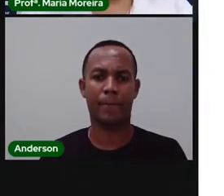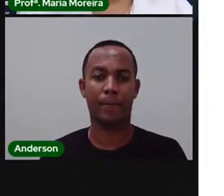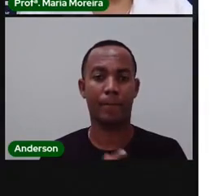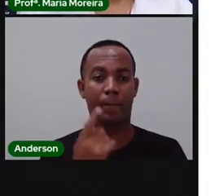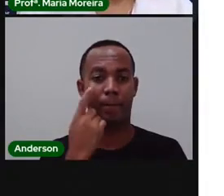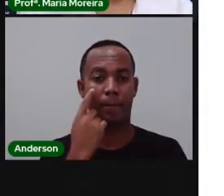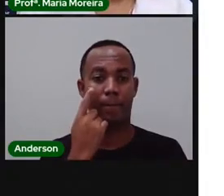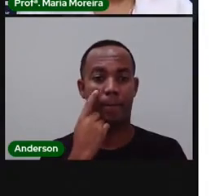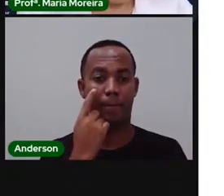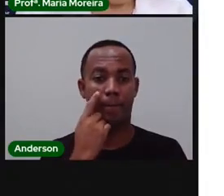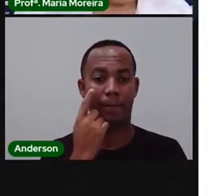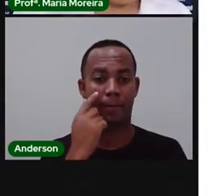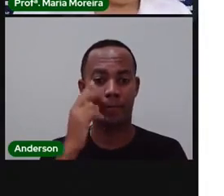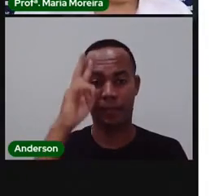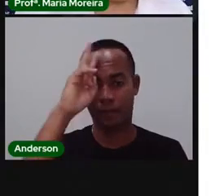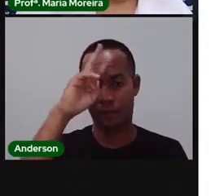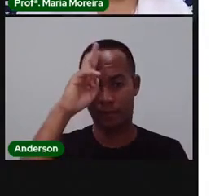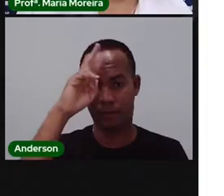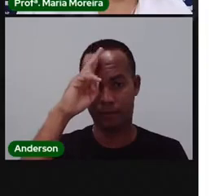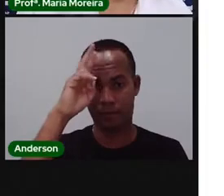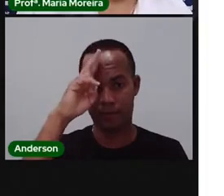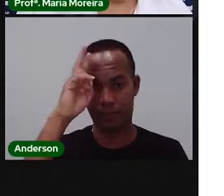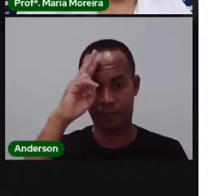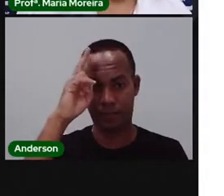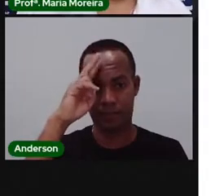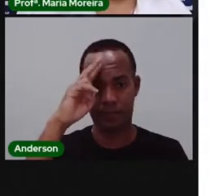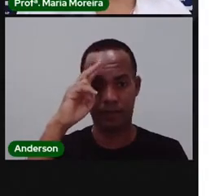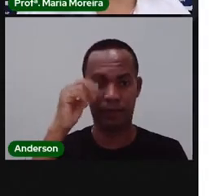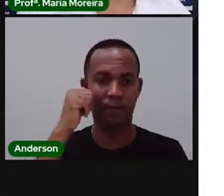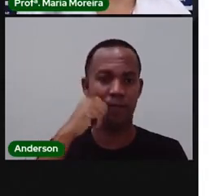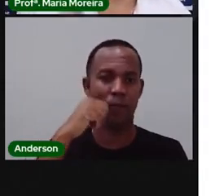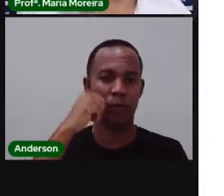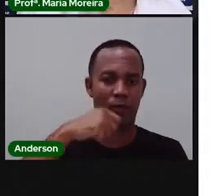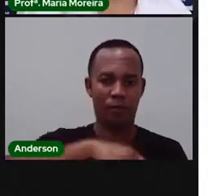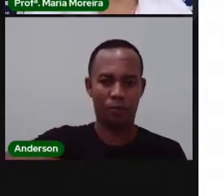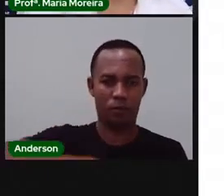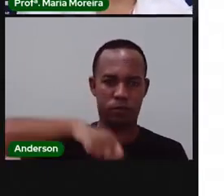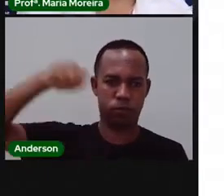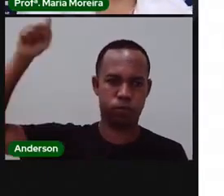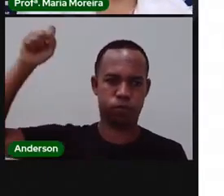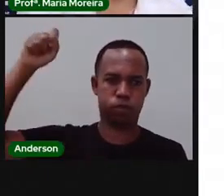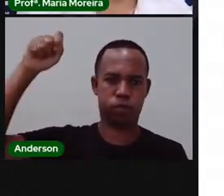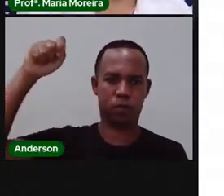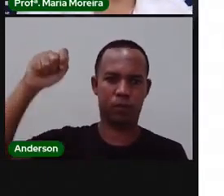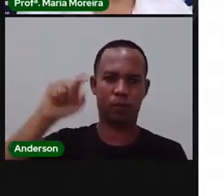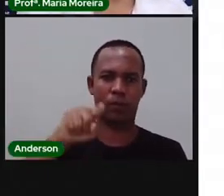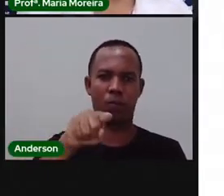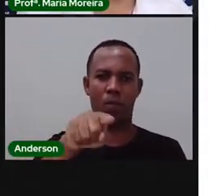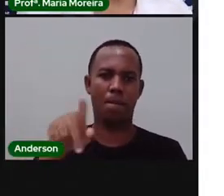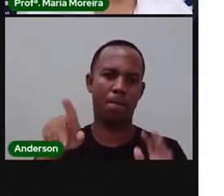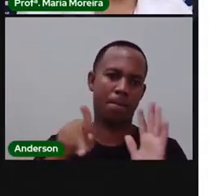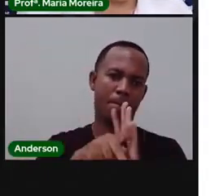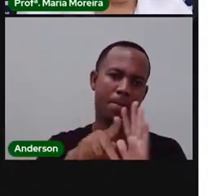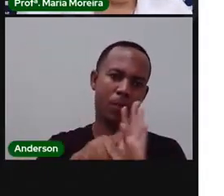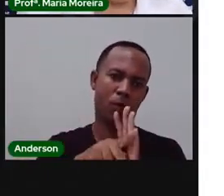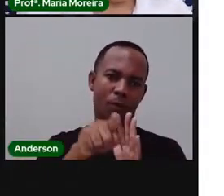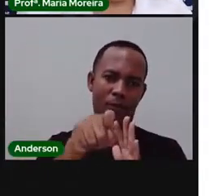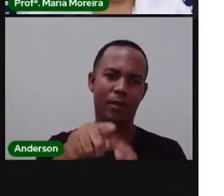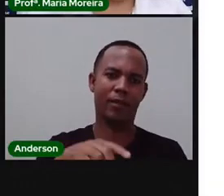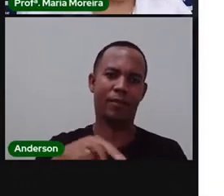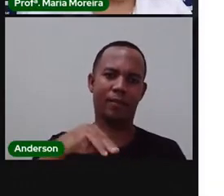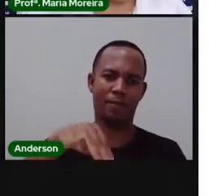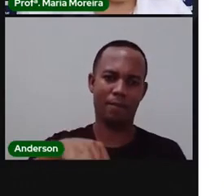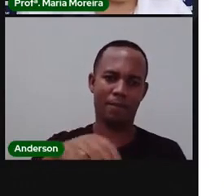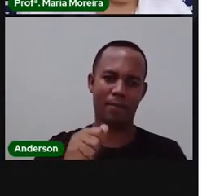nossa próxima imagem. Lembra que a PRO falou sobre Maria Quitéria? Pronto. Esse monumento é em homenagem à Maria Quitéria,